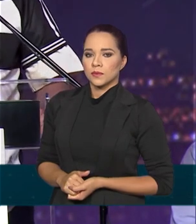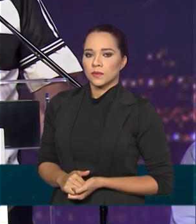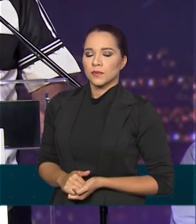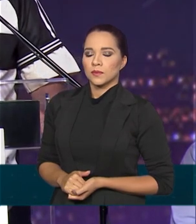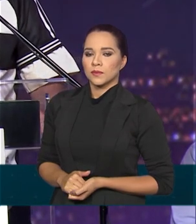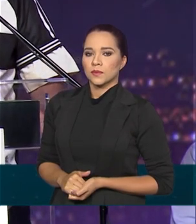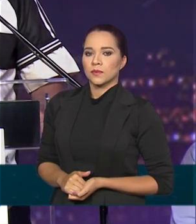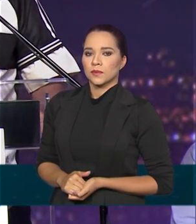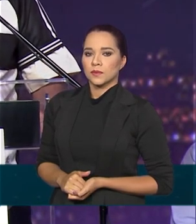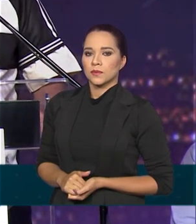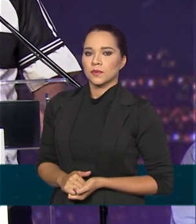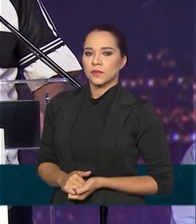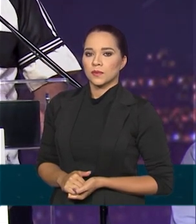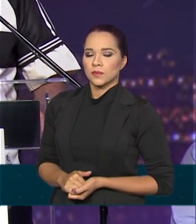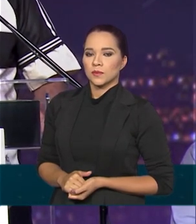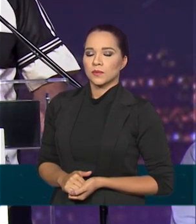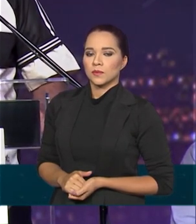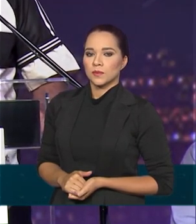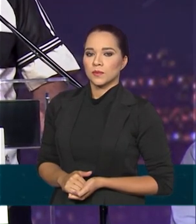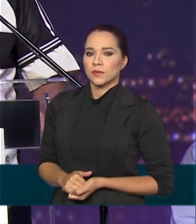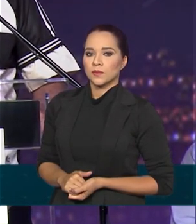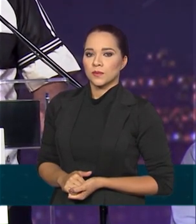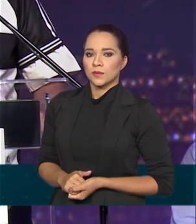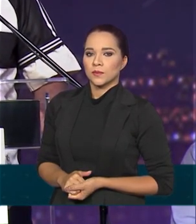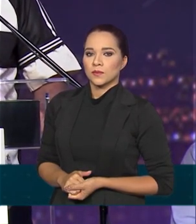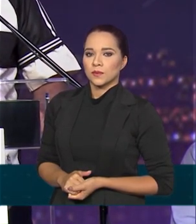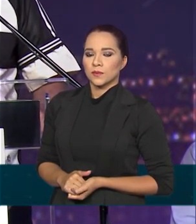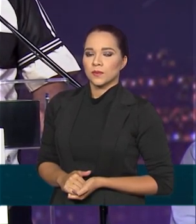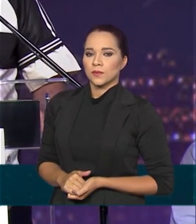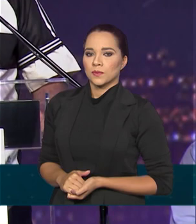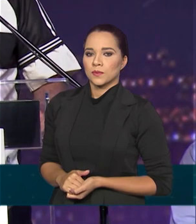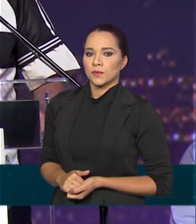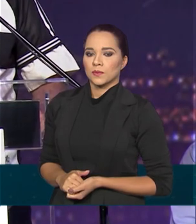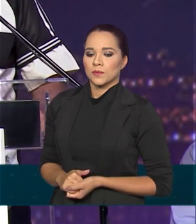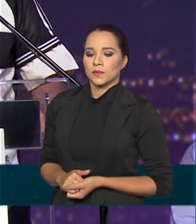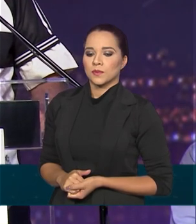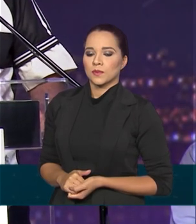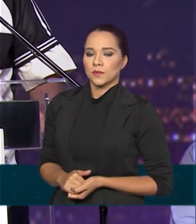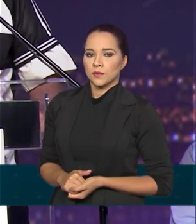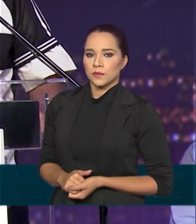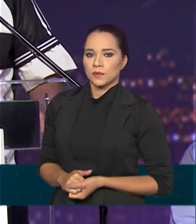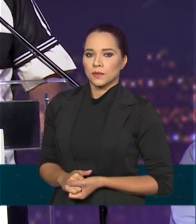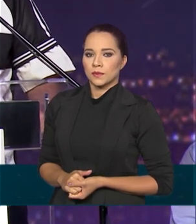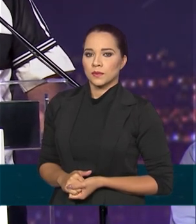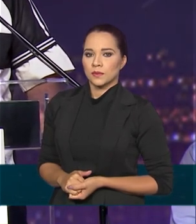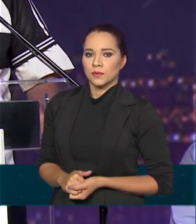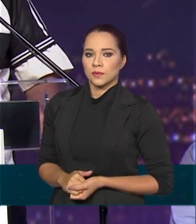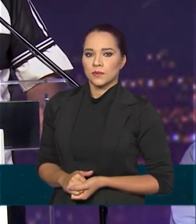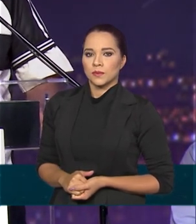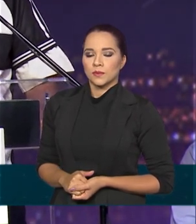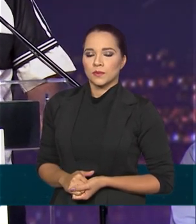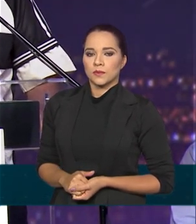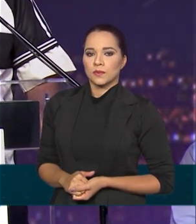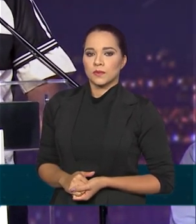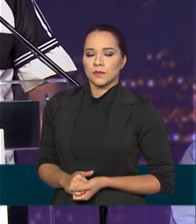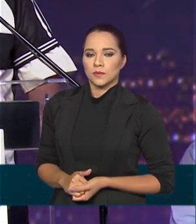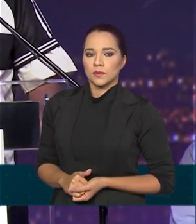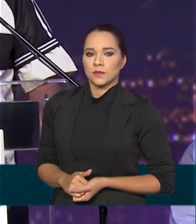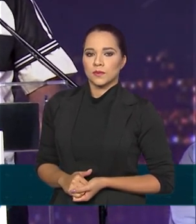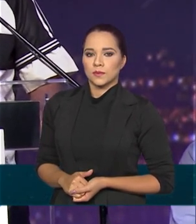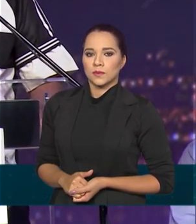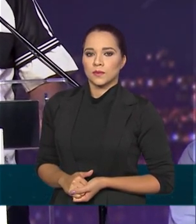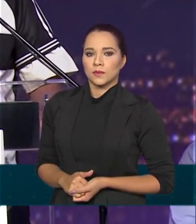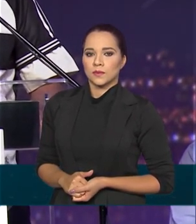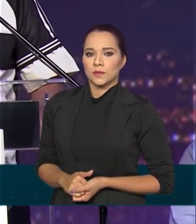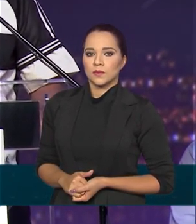áreas maravilhosas para o turismo. Temos tudo para ser uma grande nação. E tenho certeza, com o apoio de vocês, com o apoio de todos, nós